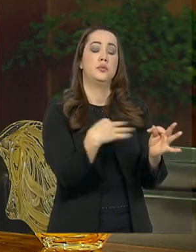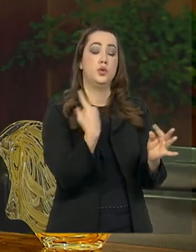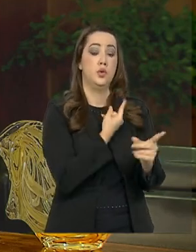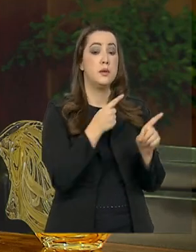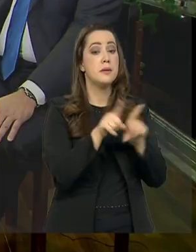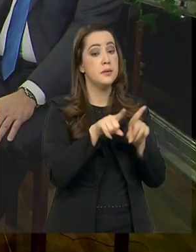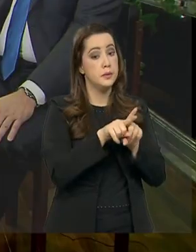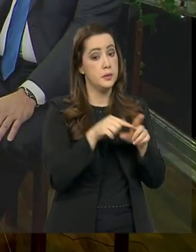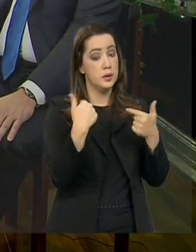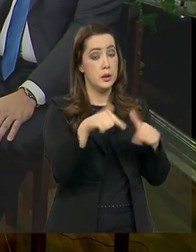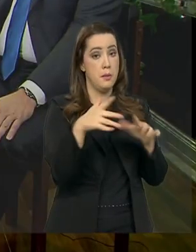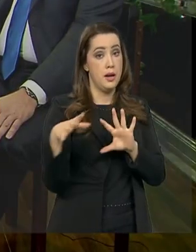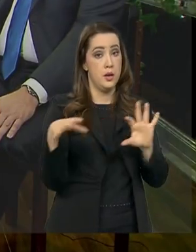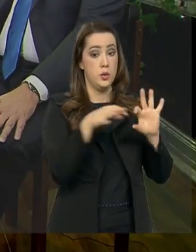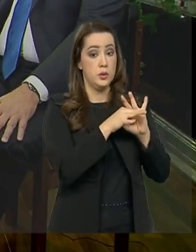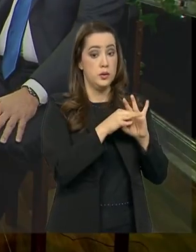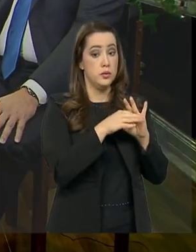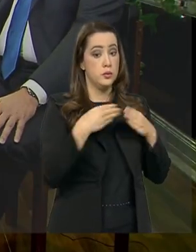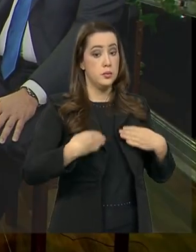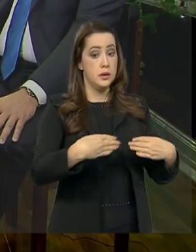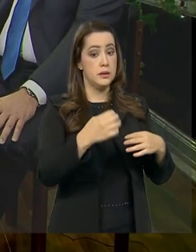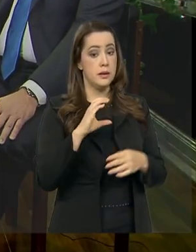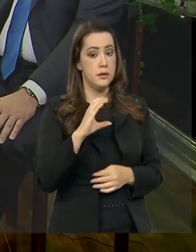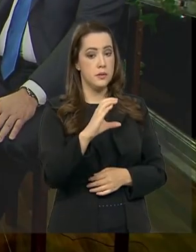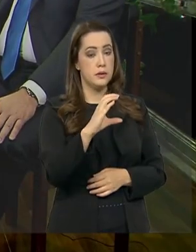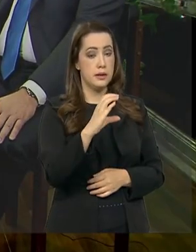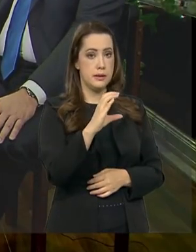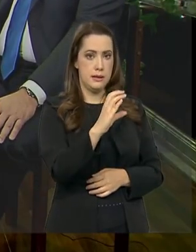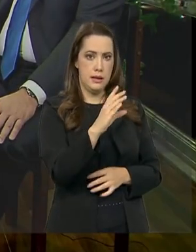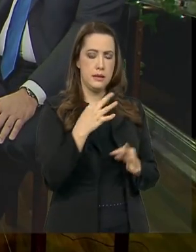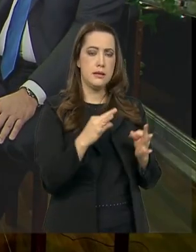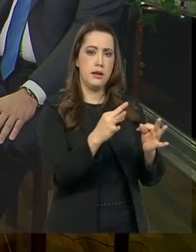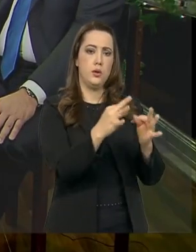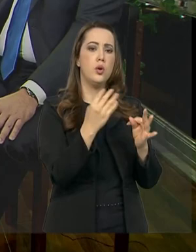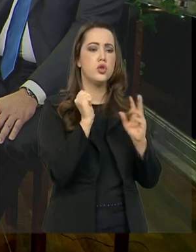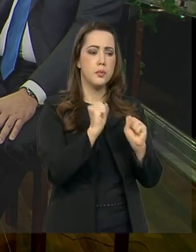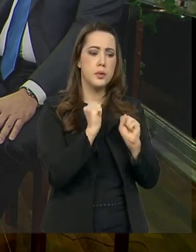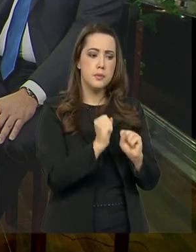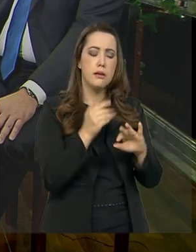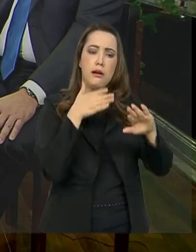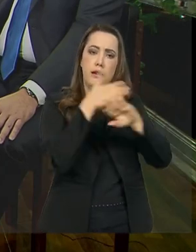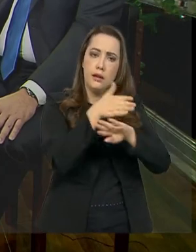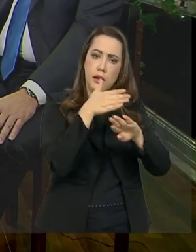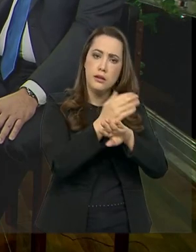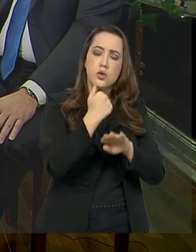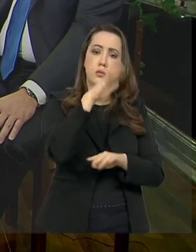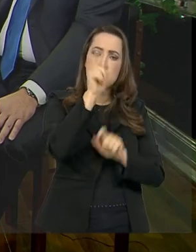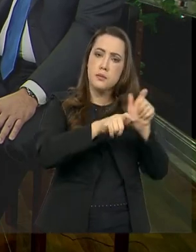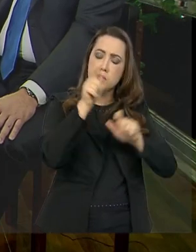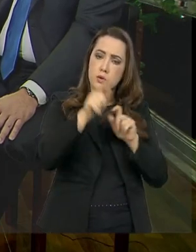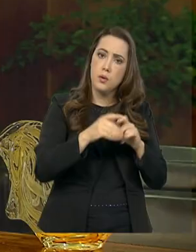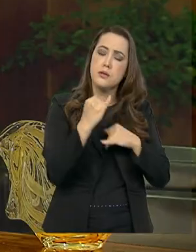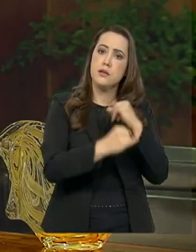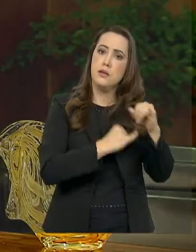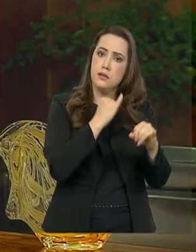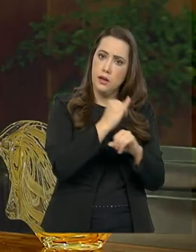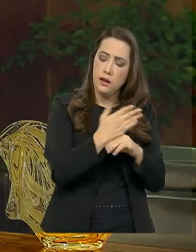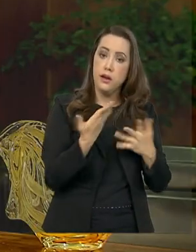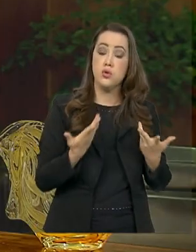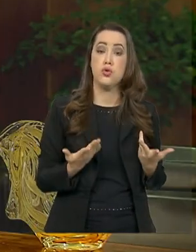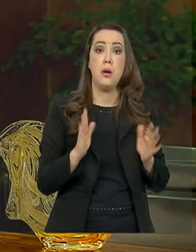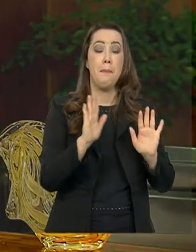temos um trabalho integrado com Ministério da Ciência e Tecnologia para permitir o acesso de mais pessoas à internet, por exemplo. Mas criar